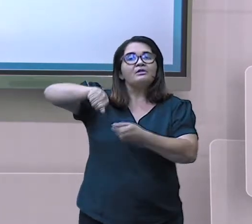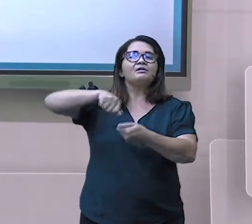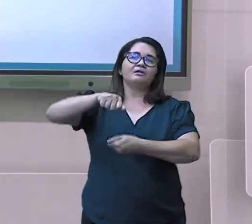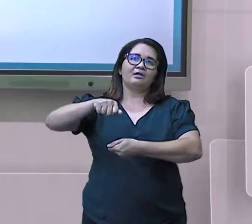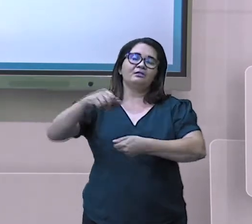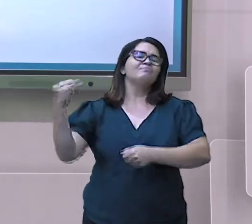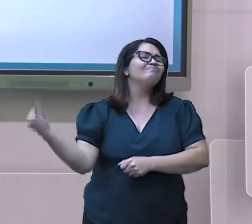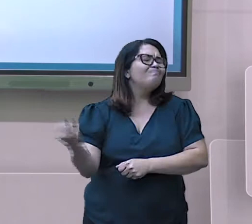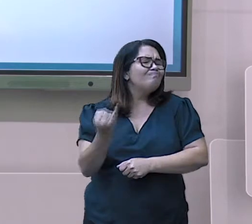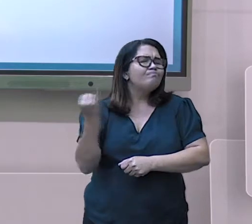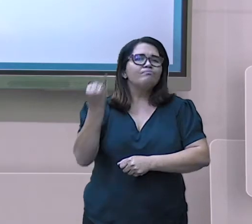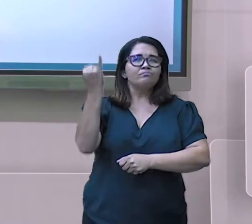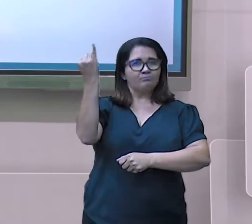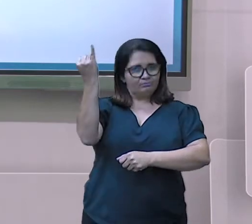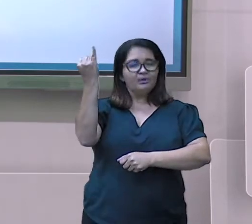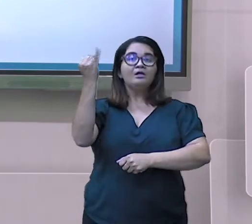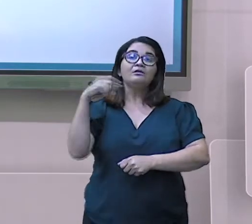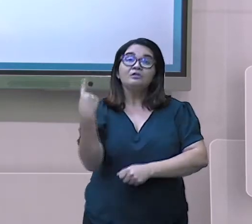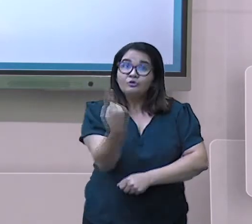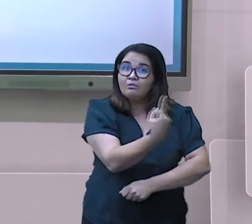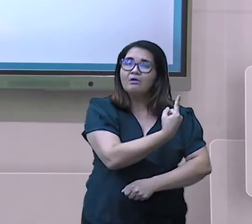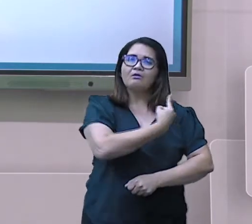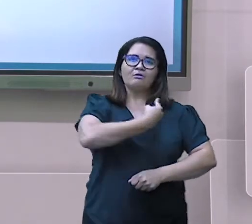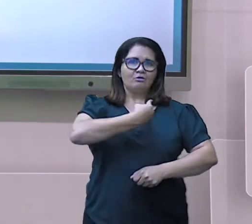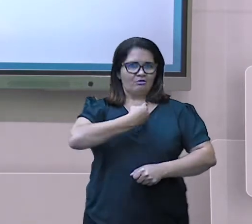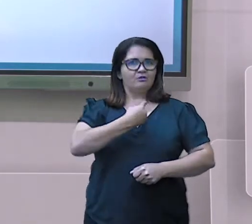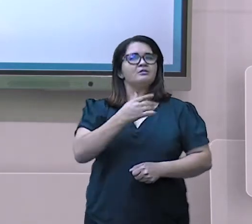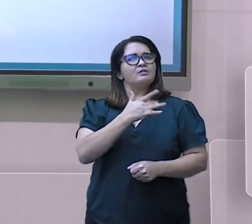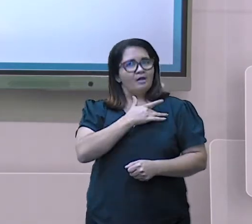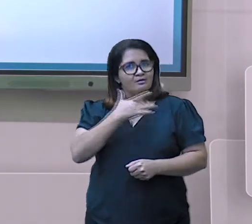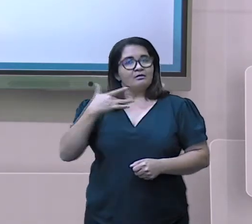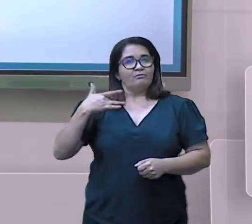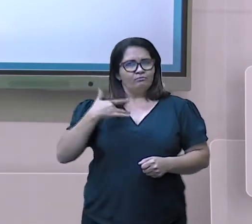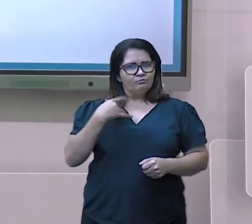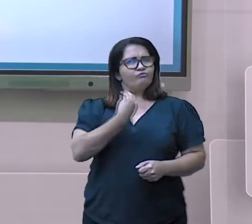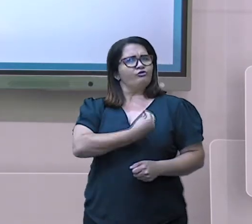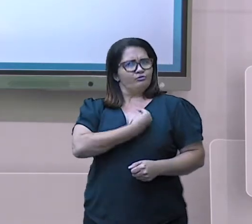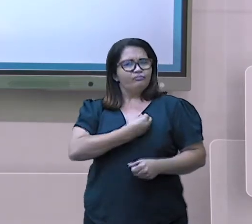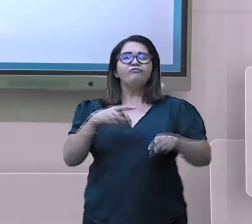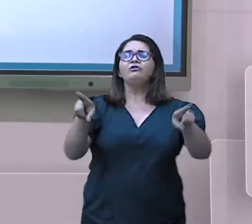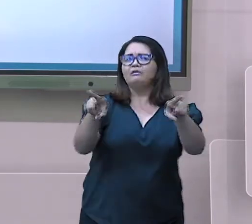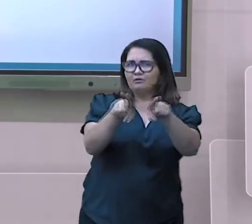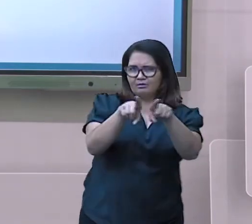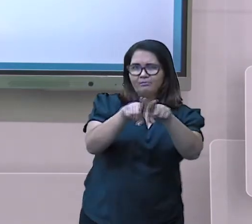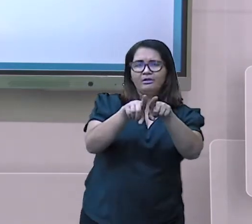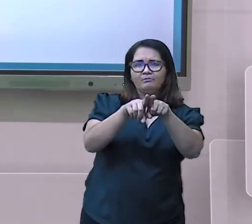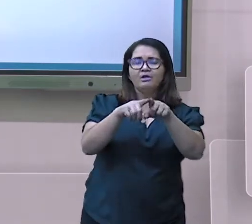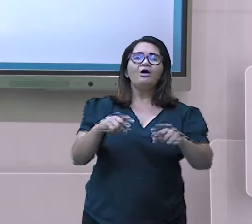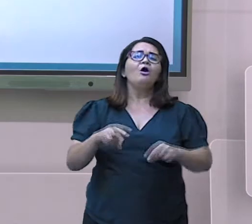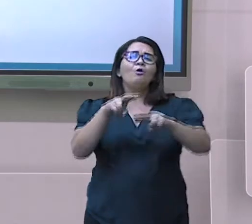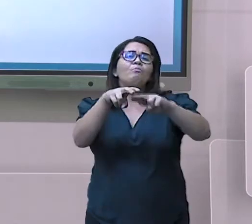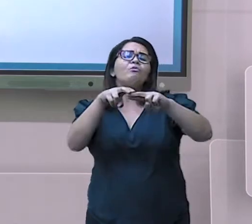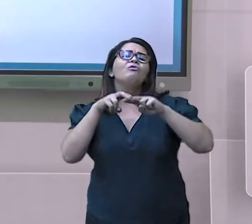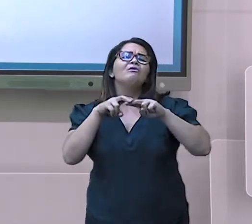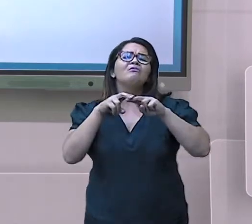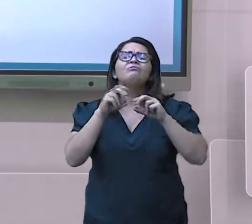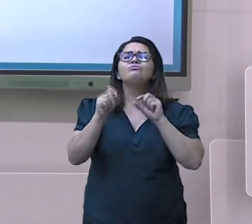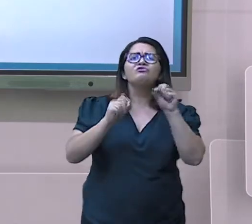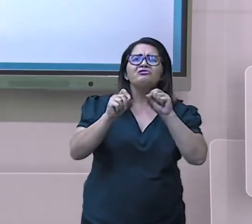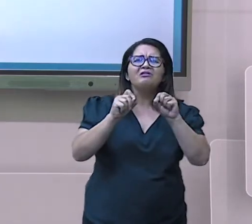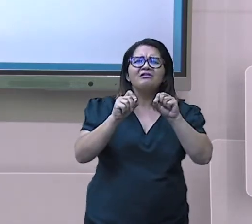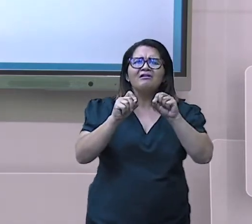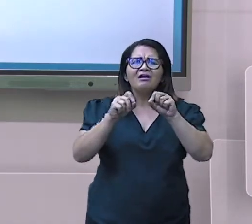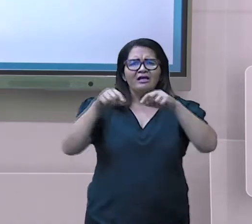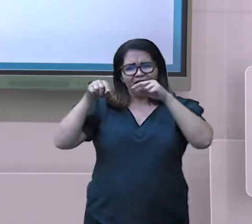necessidade devido à degradação dos recursos naturais vindo das